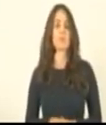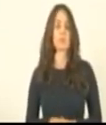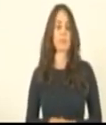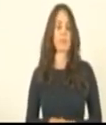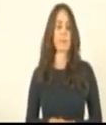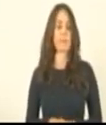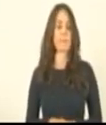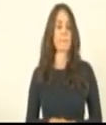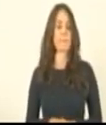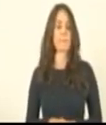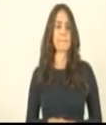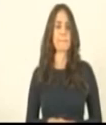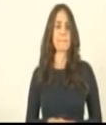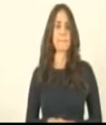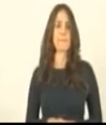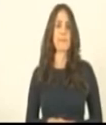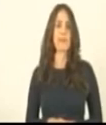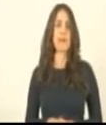Raquel, votou?